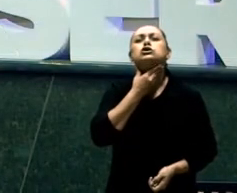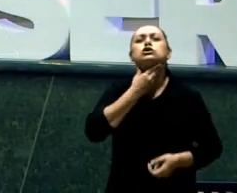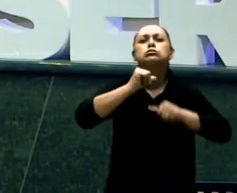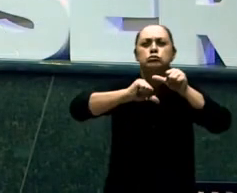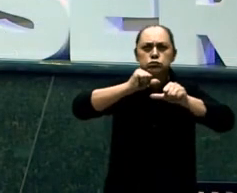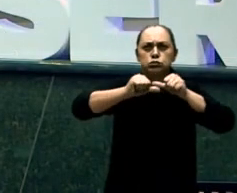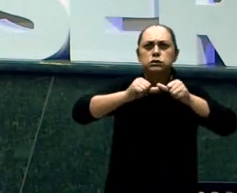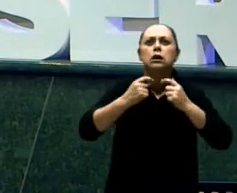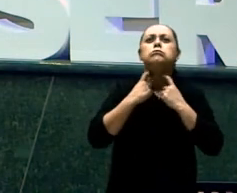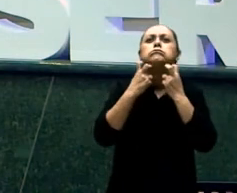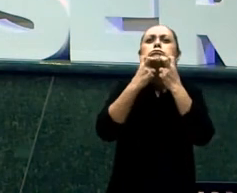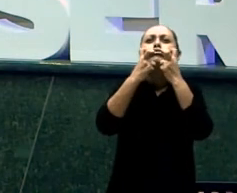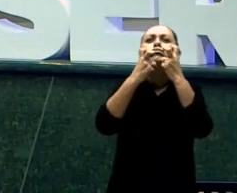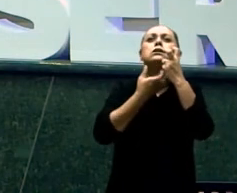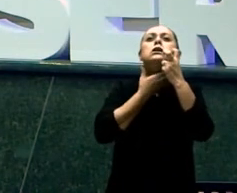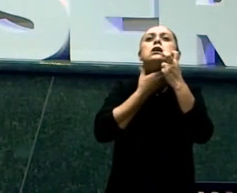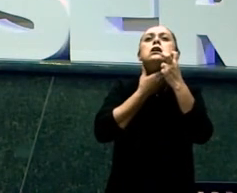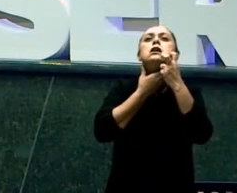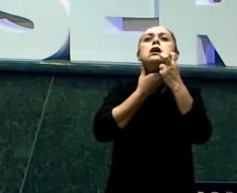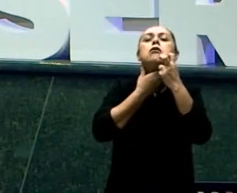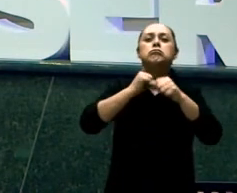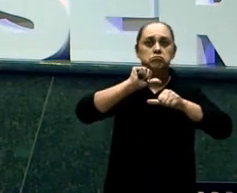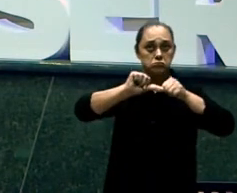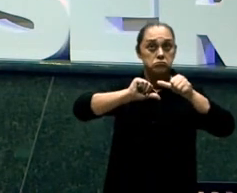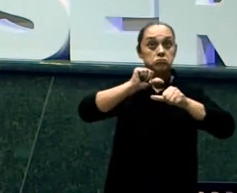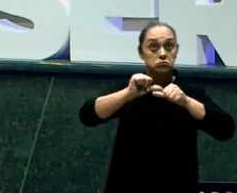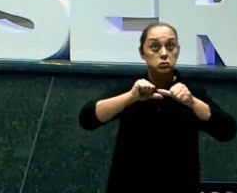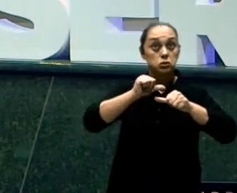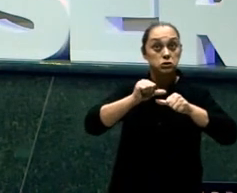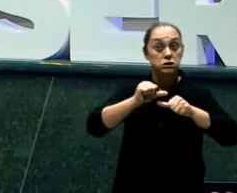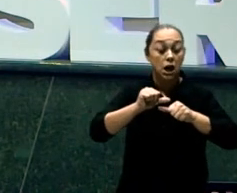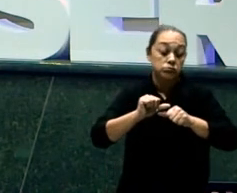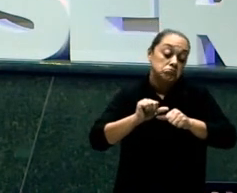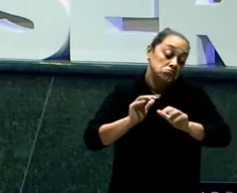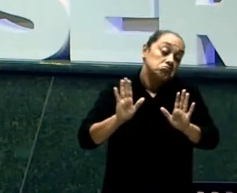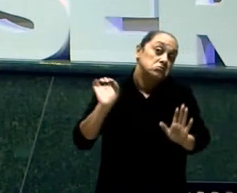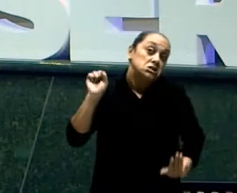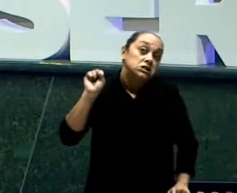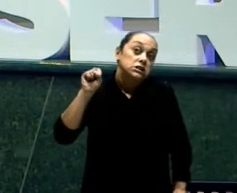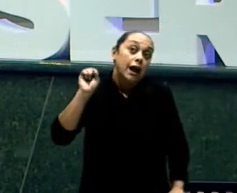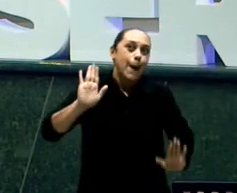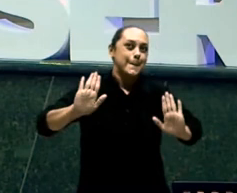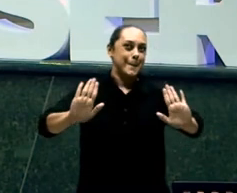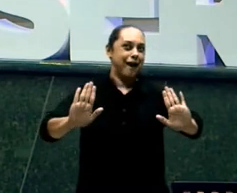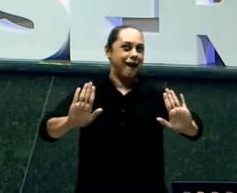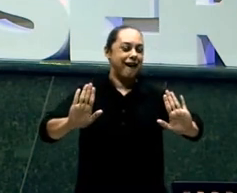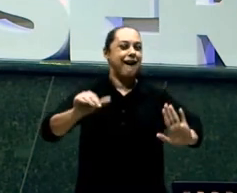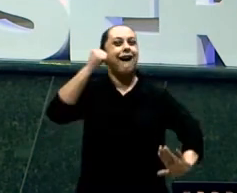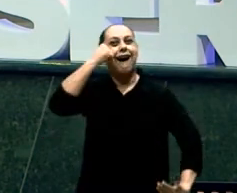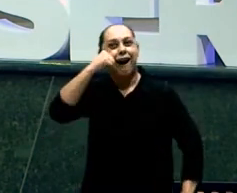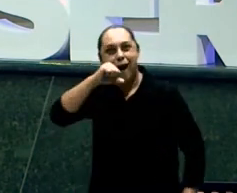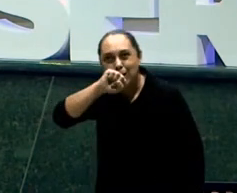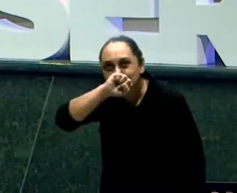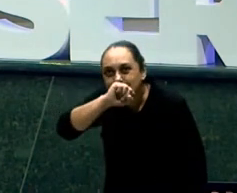voz E engana Todo mundo Toda hora Porque cada hora Você fala de um jeito Mas o pai Você não consegue Enganar Mesmo na